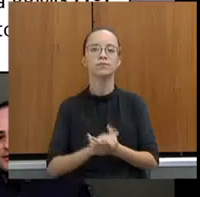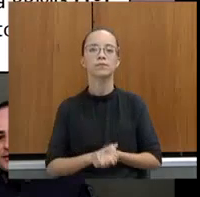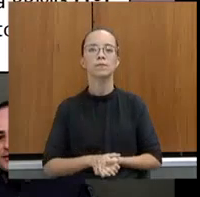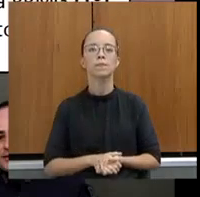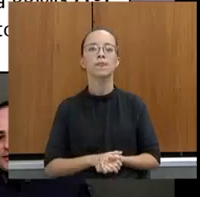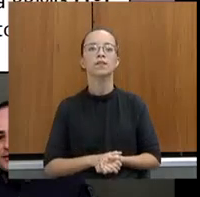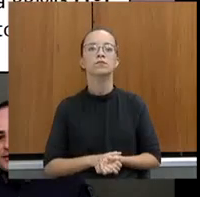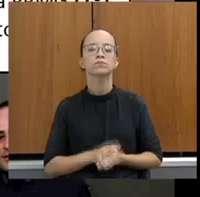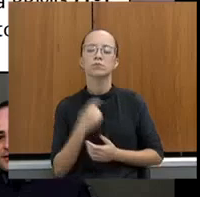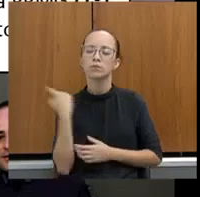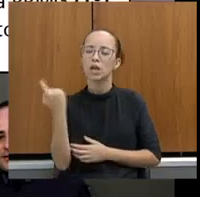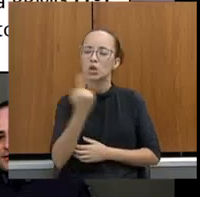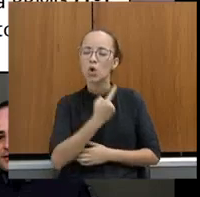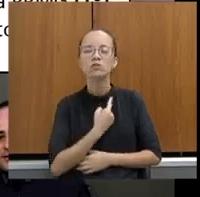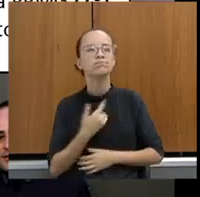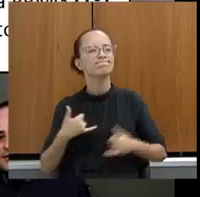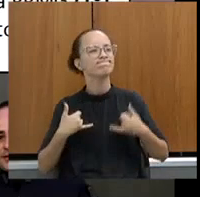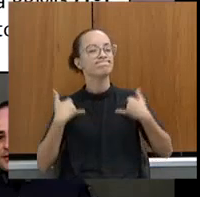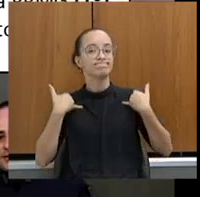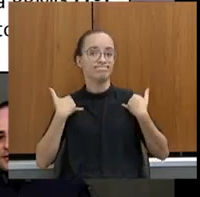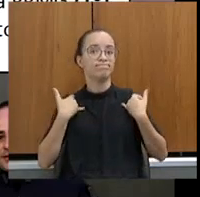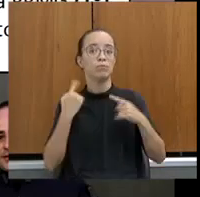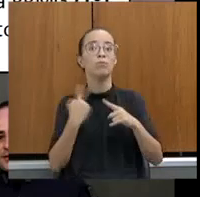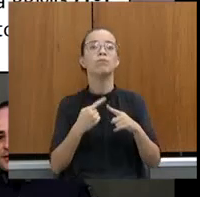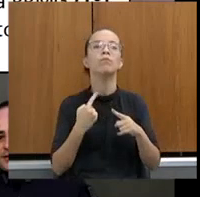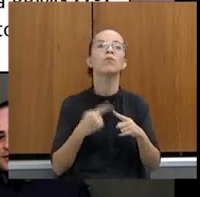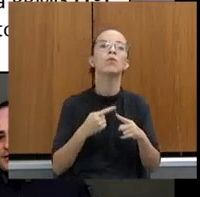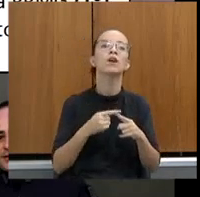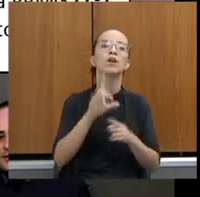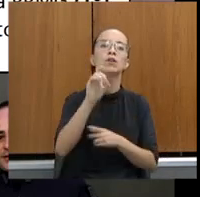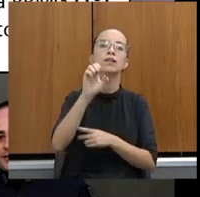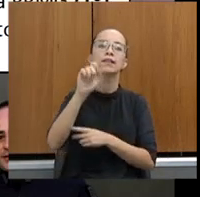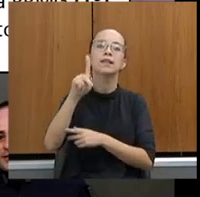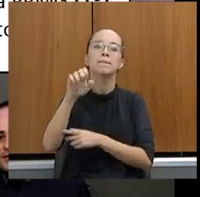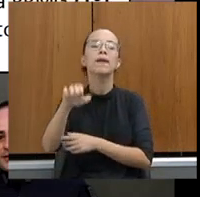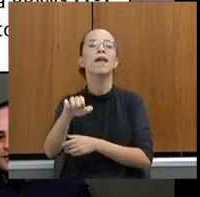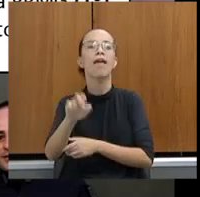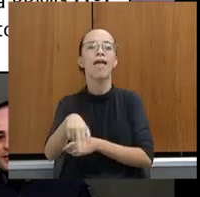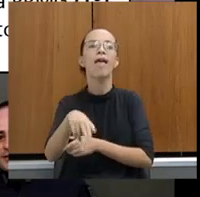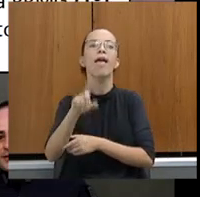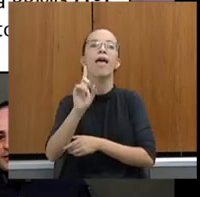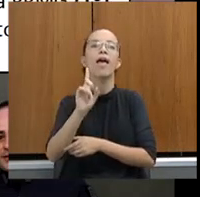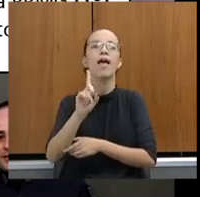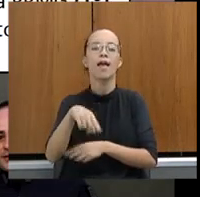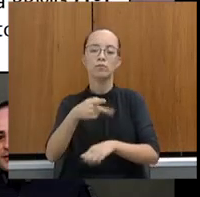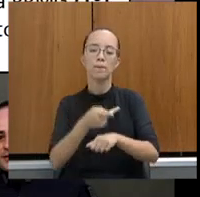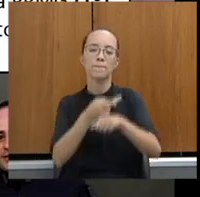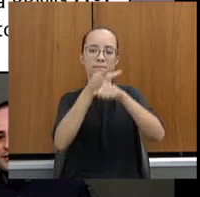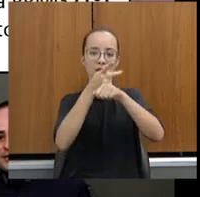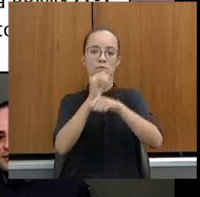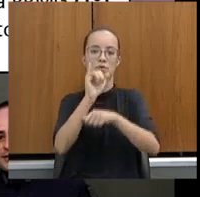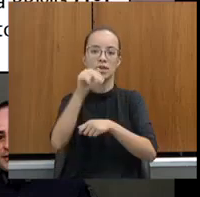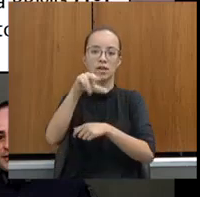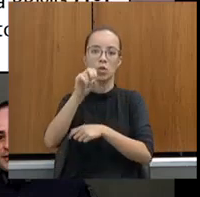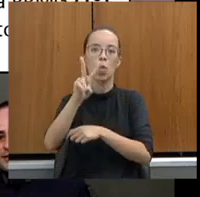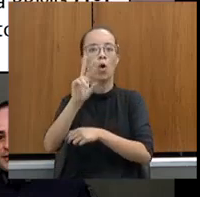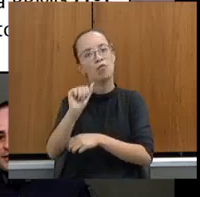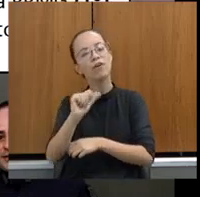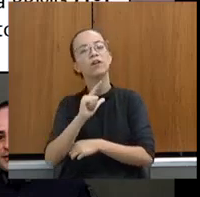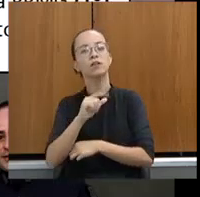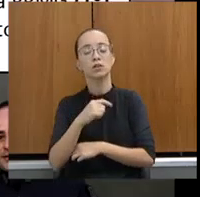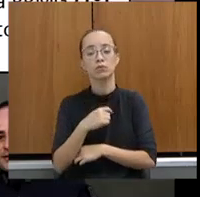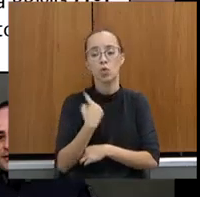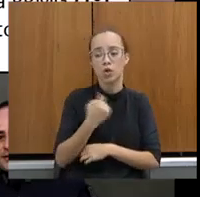Isso para a gente foi um motivo de muito orgulho, porque o DPEM foi destaque em duas categorias do Prêmio Inova. Então, nós fomos o primeiro e o segundo